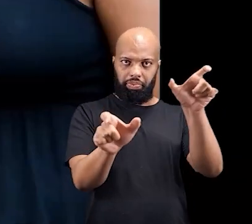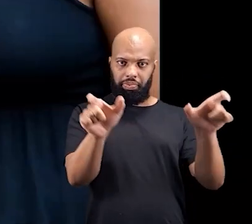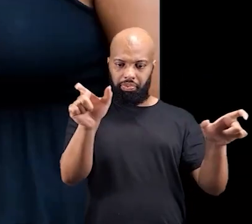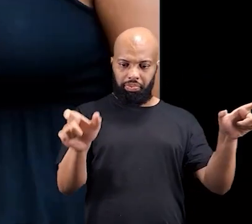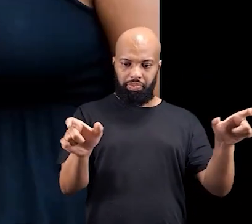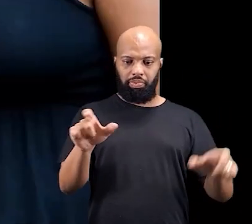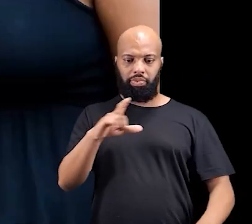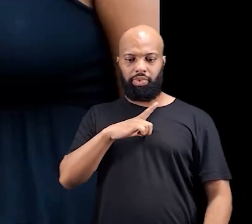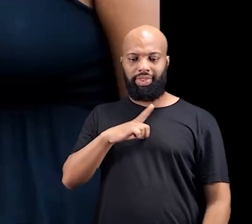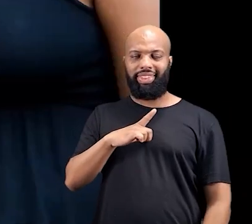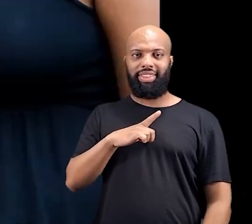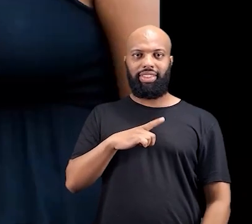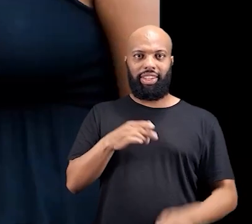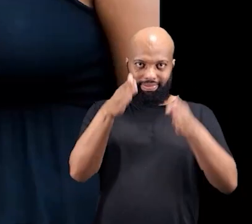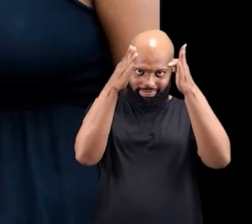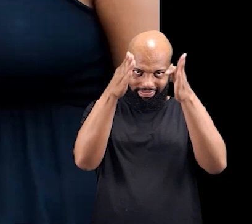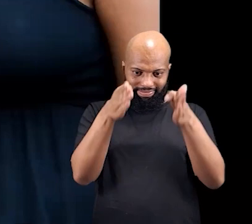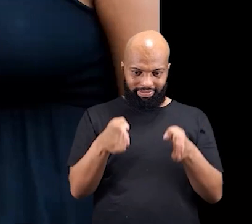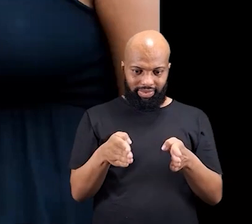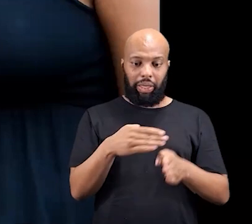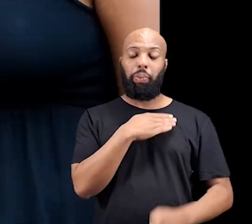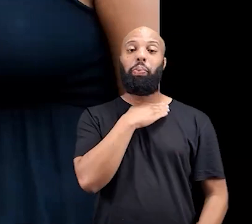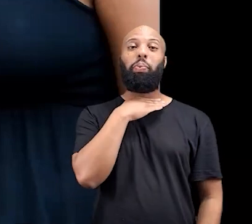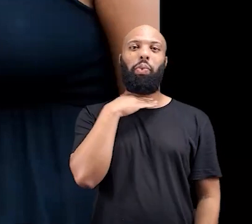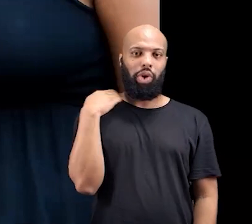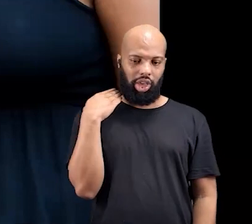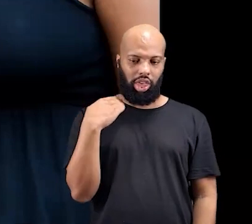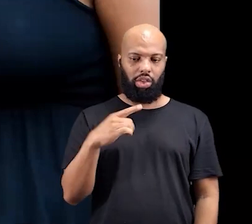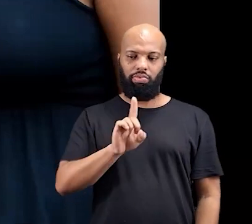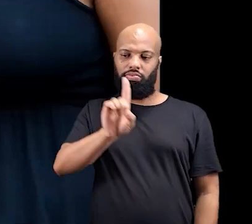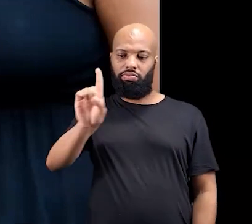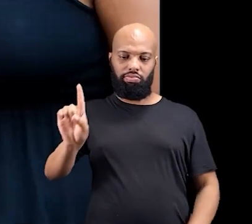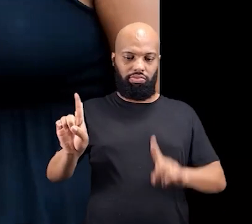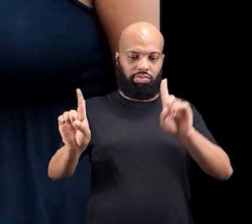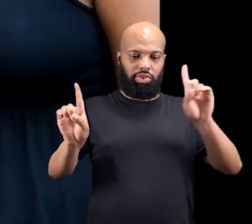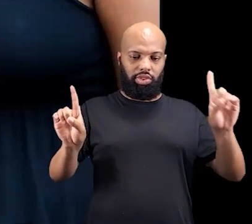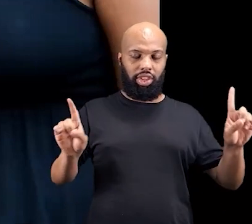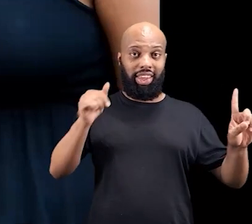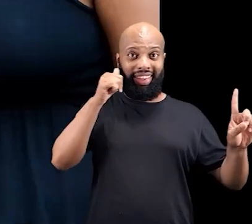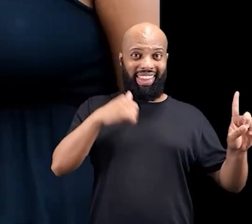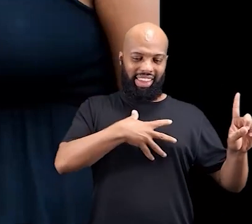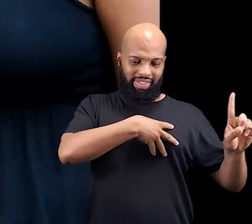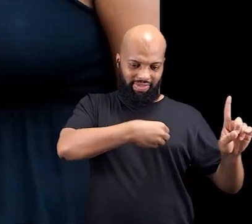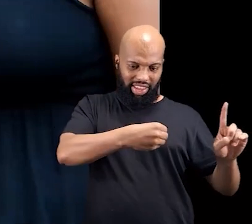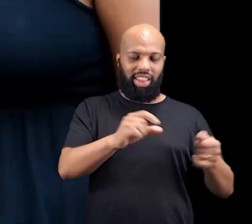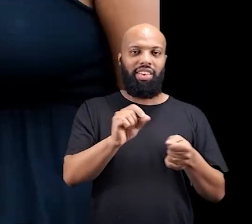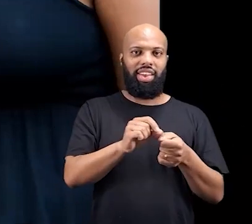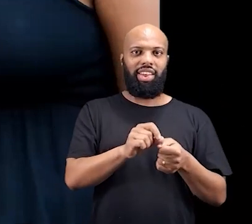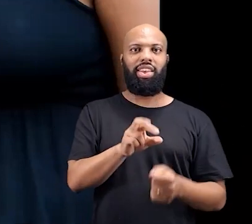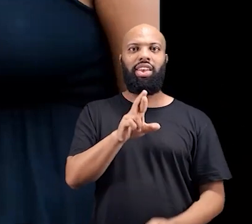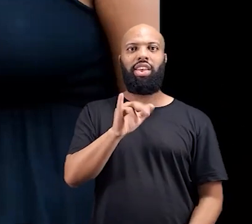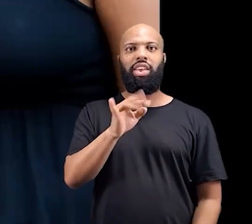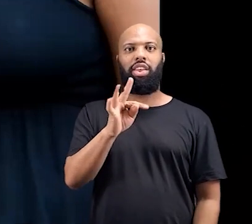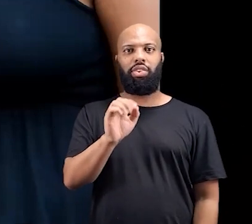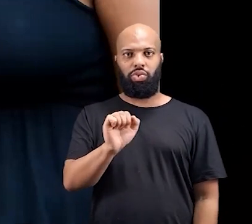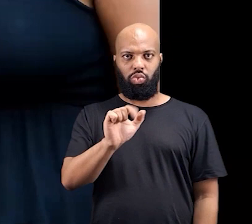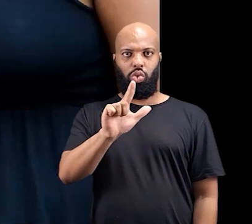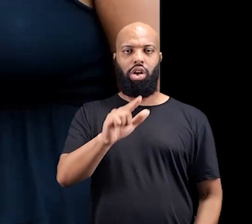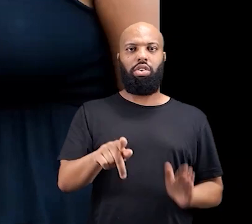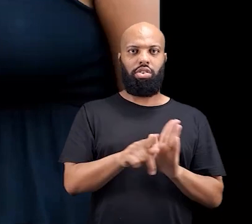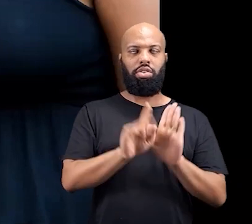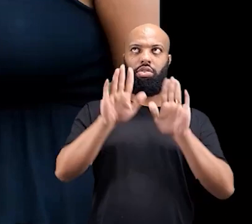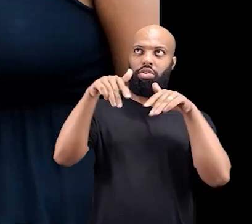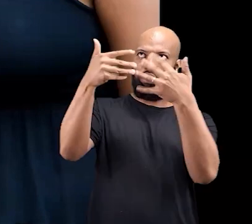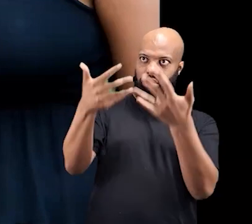apresento a Iamoni, que está no centro, que foi quem fez a passagem e suas filhas que estão, nesse momento, fazendo o